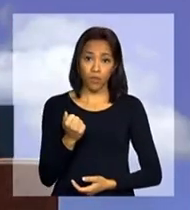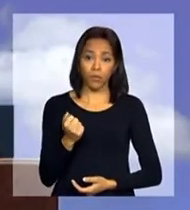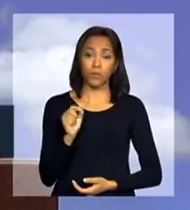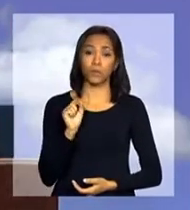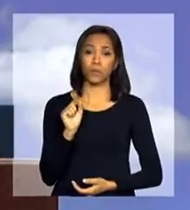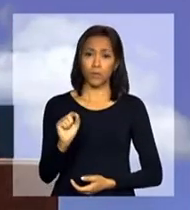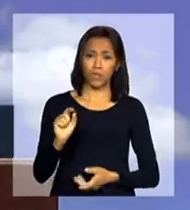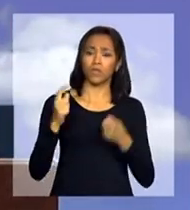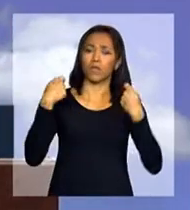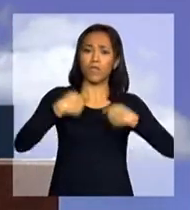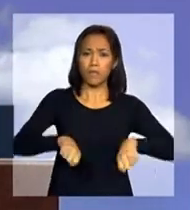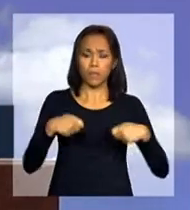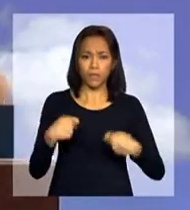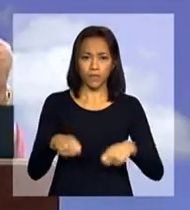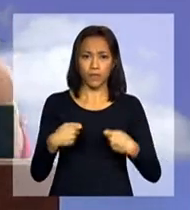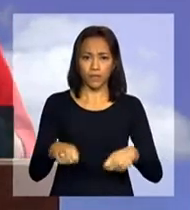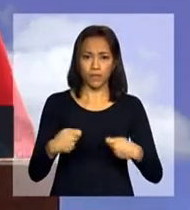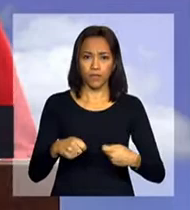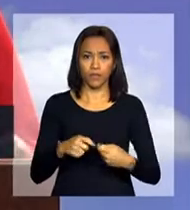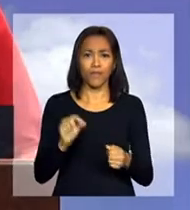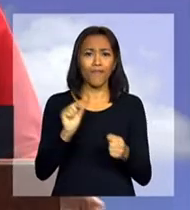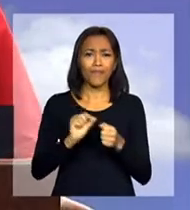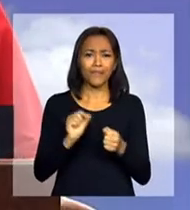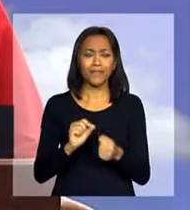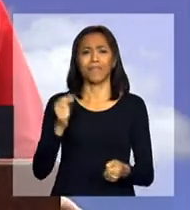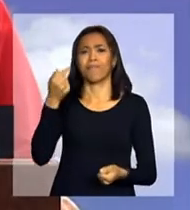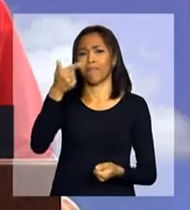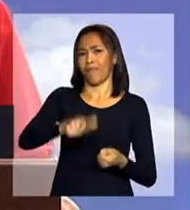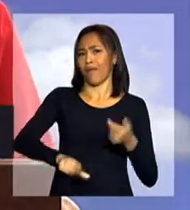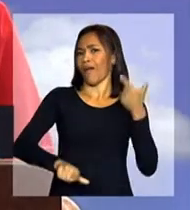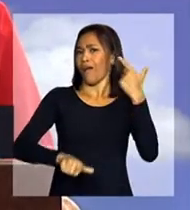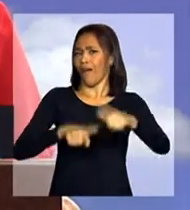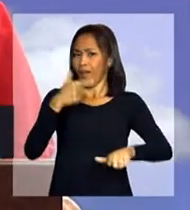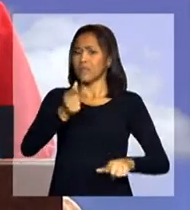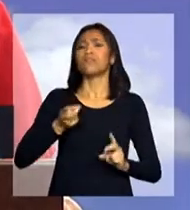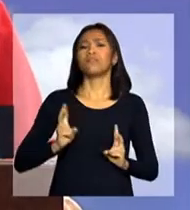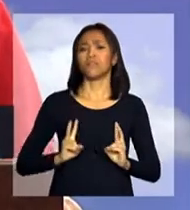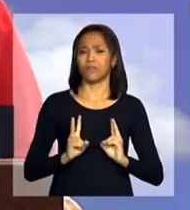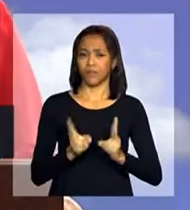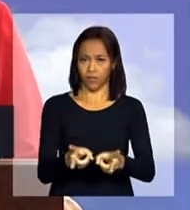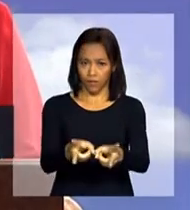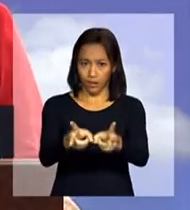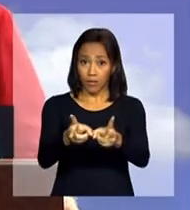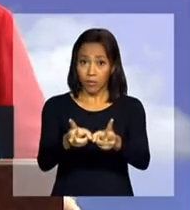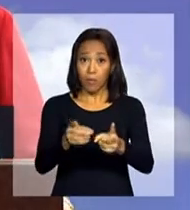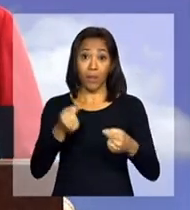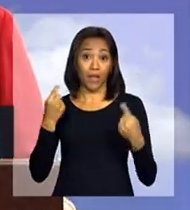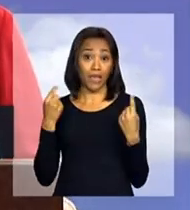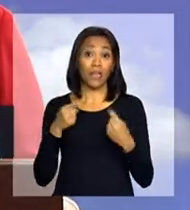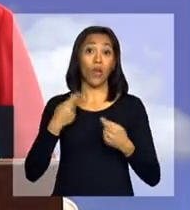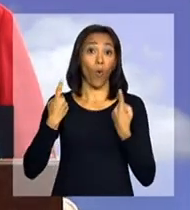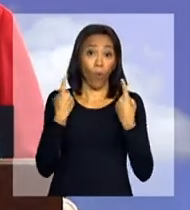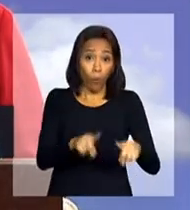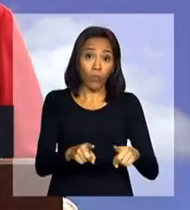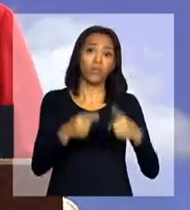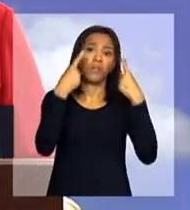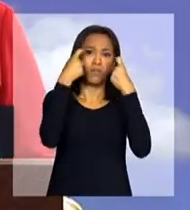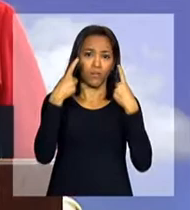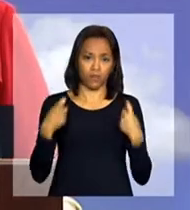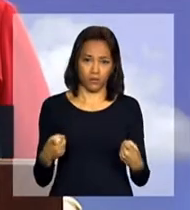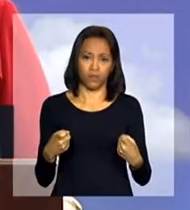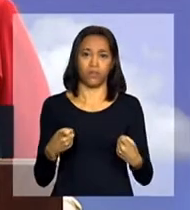fazer muito mais e sempre para combater a violência contra a mulher.